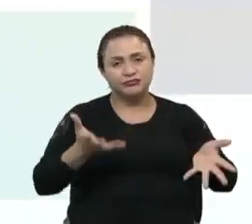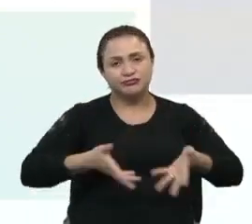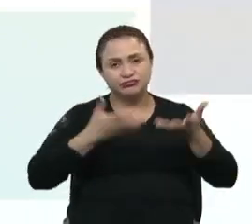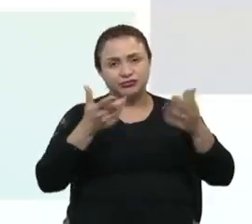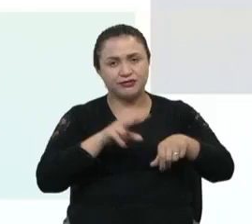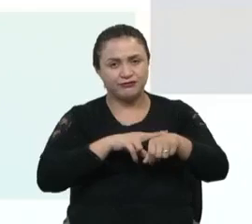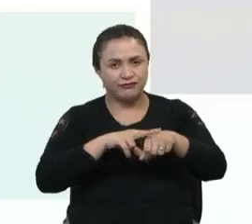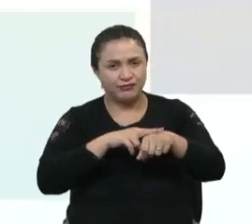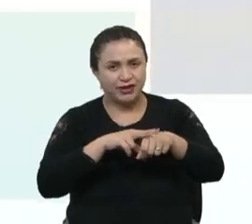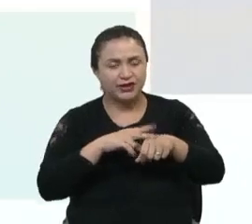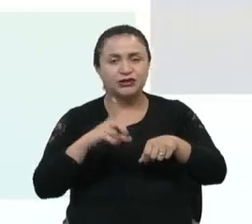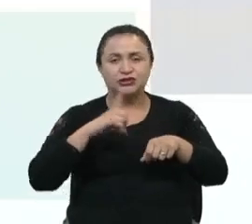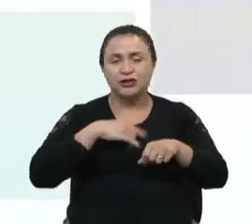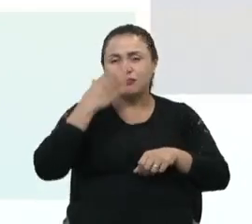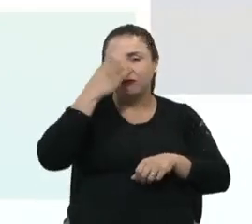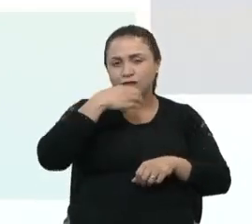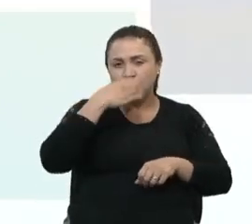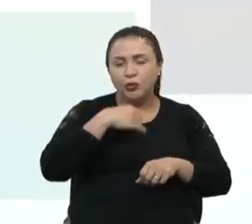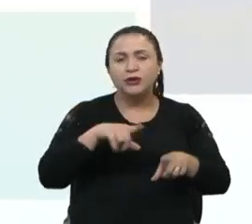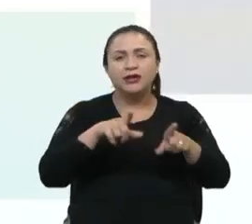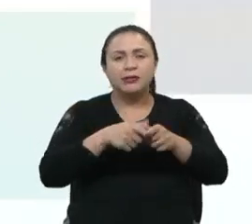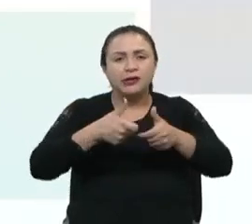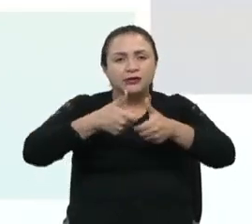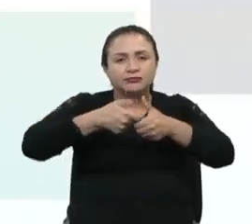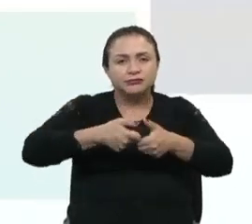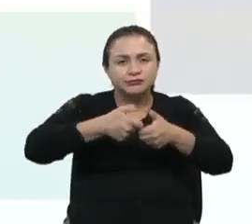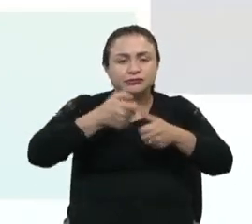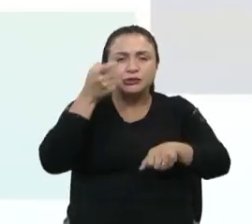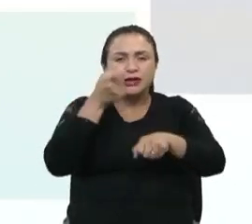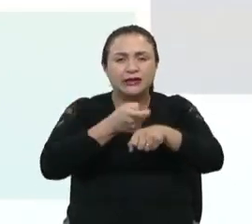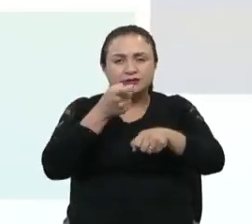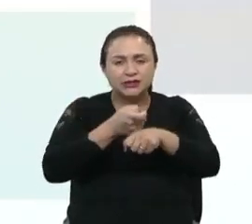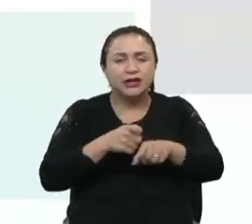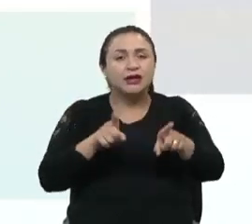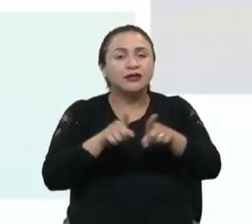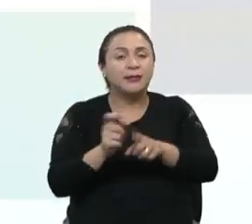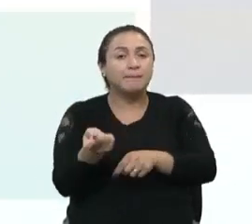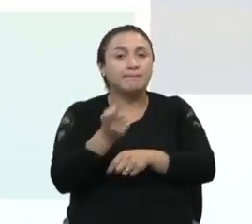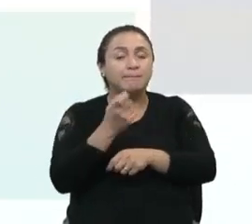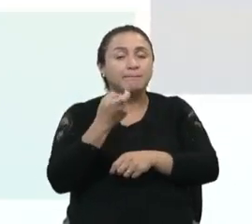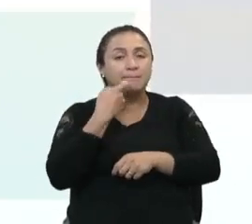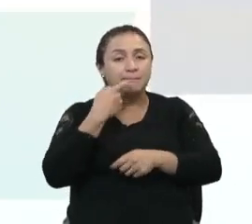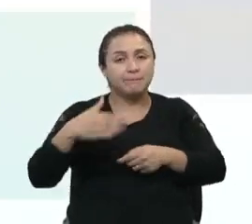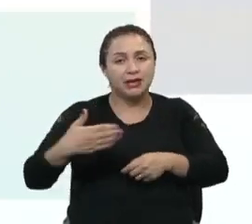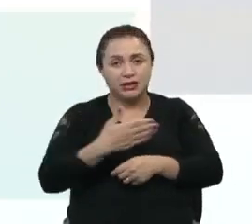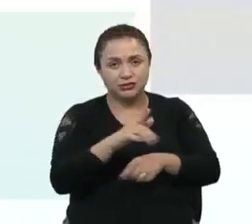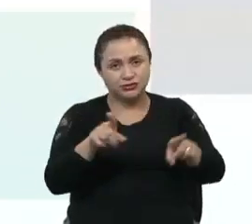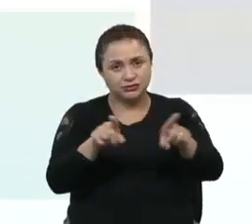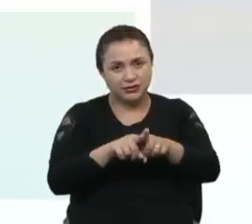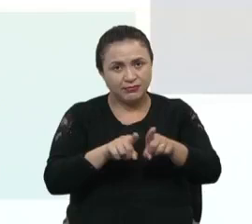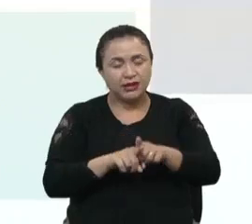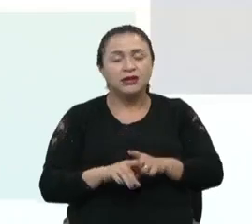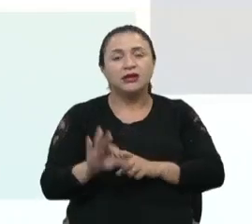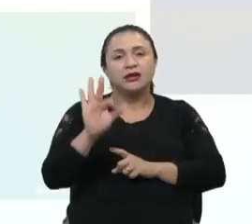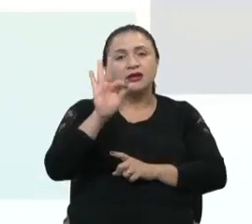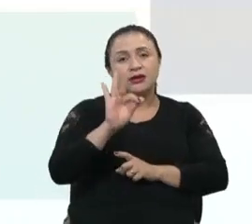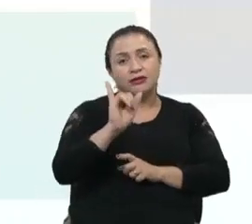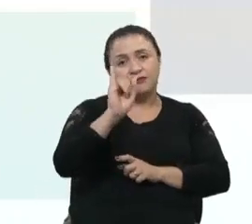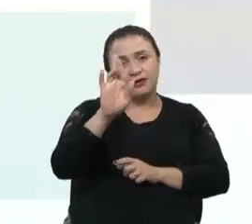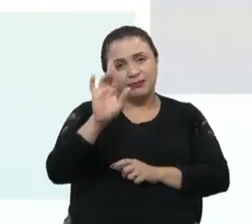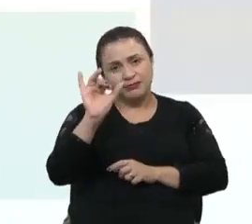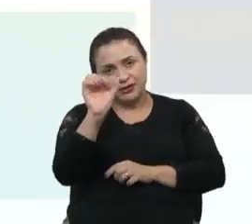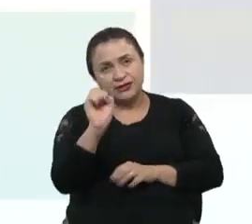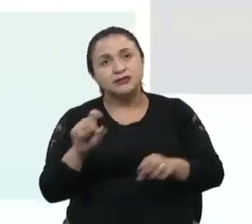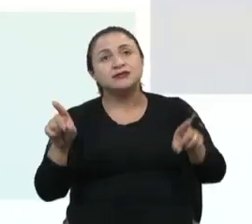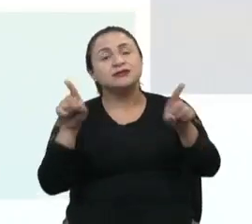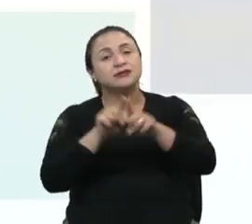frutas, castanhas, também pescados. As fibras, de uma forma